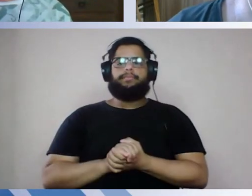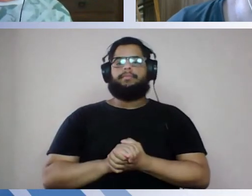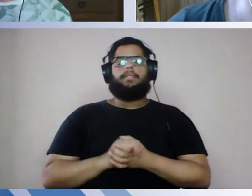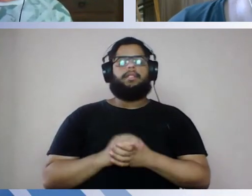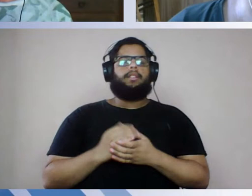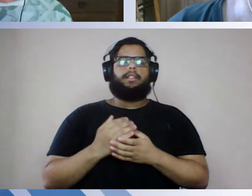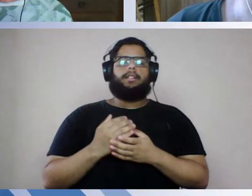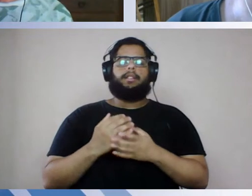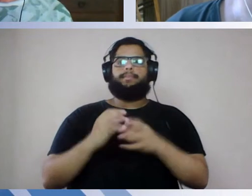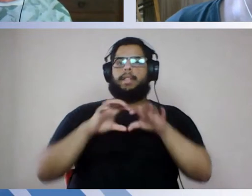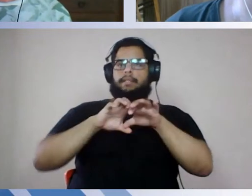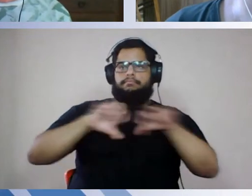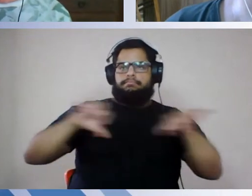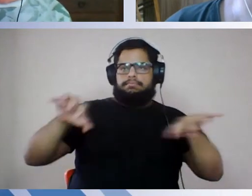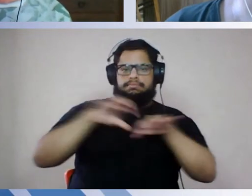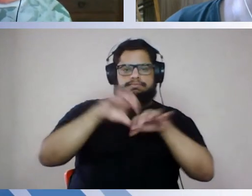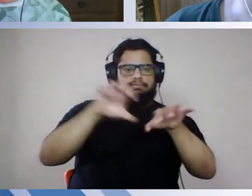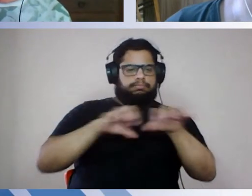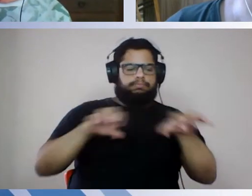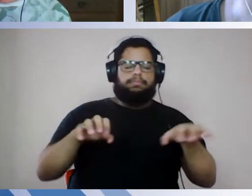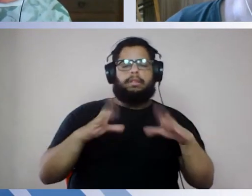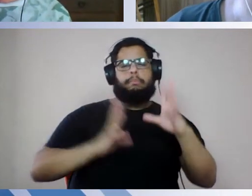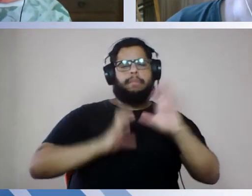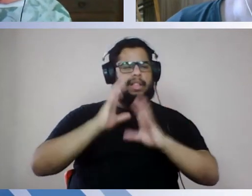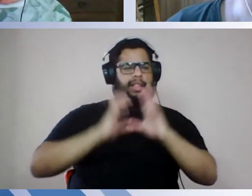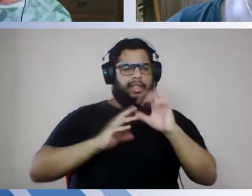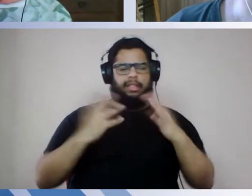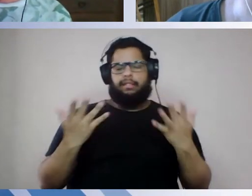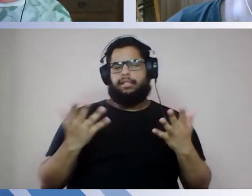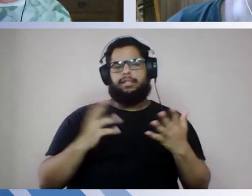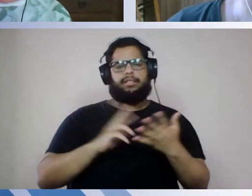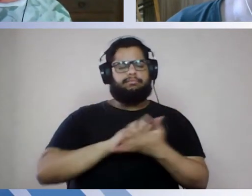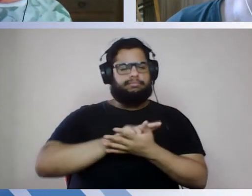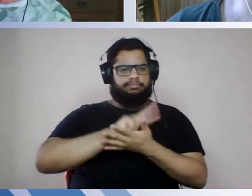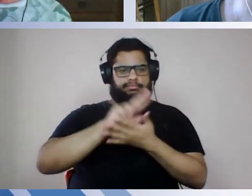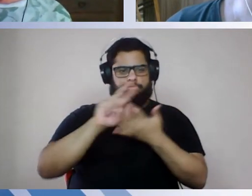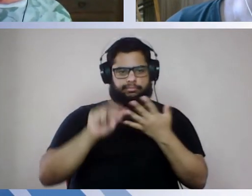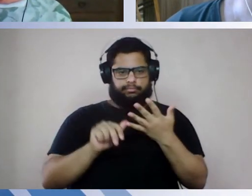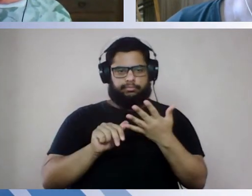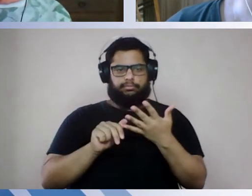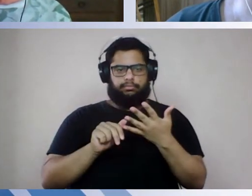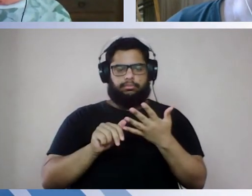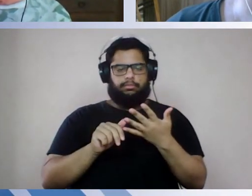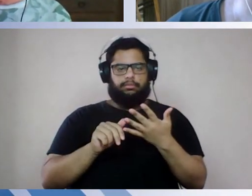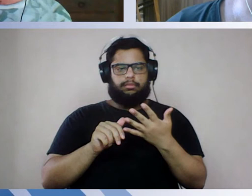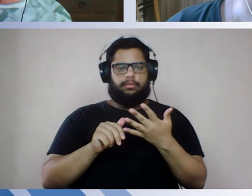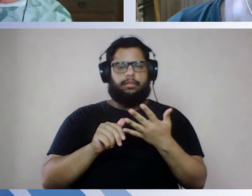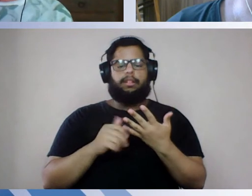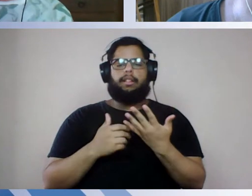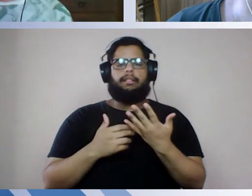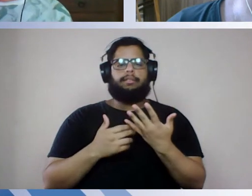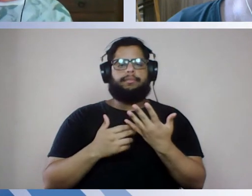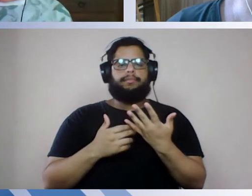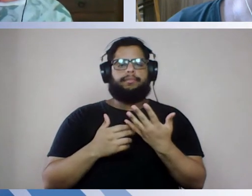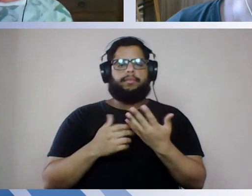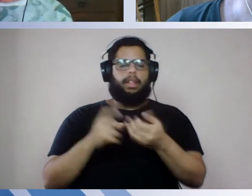atitude desesperada, atitude não técnica, atitude estressada,